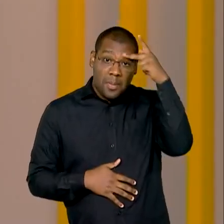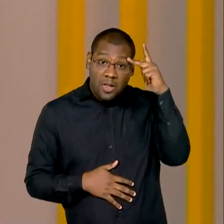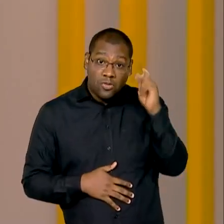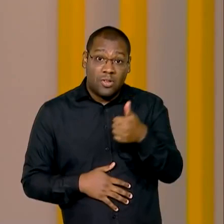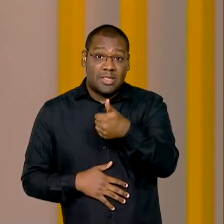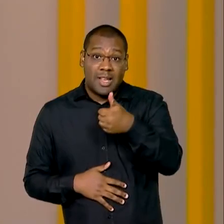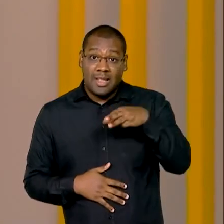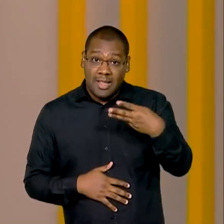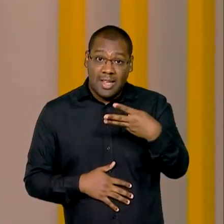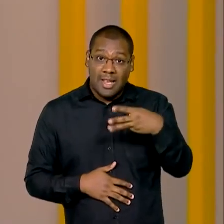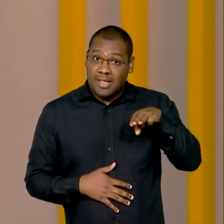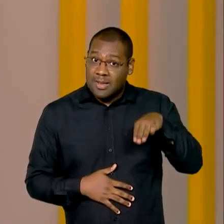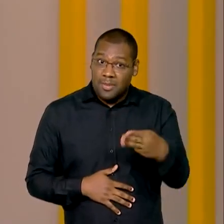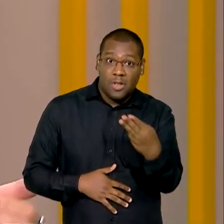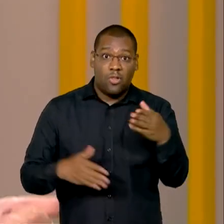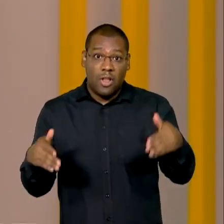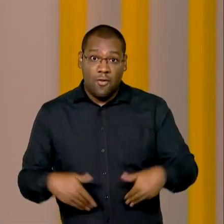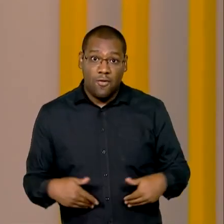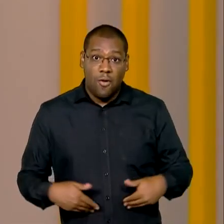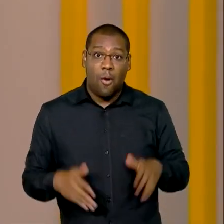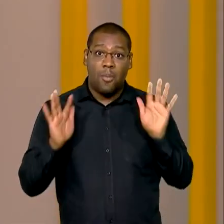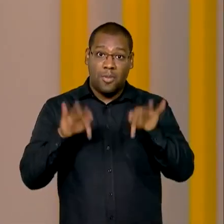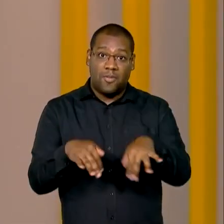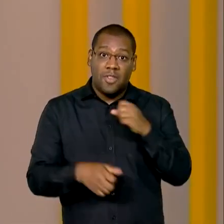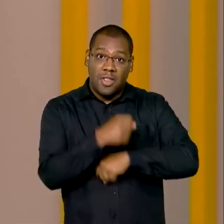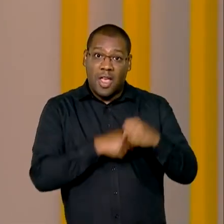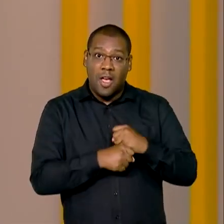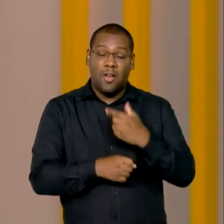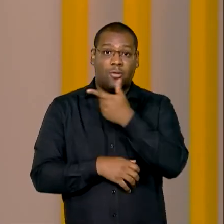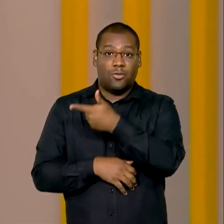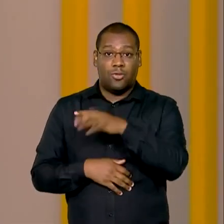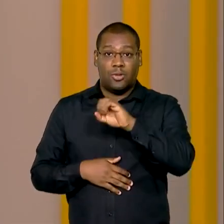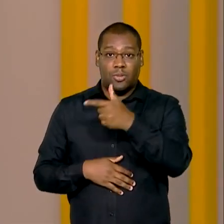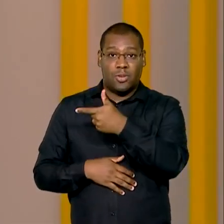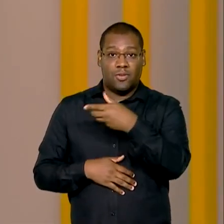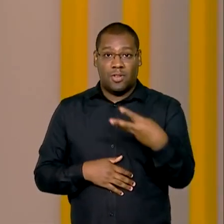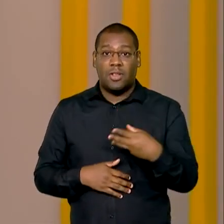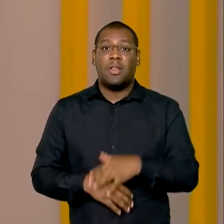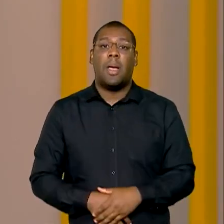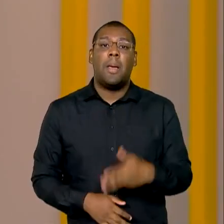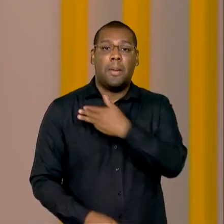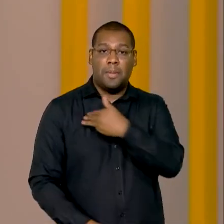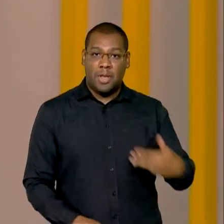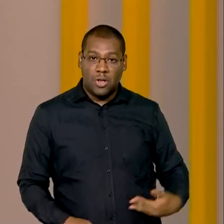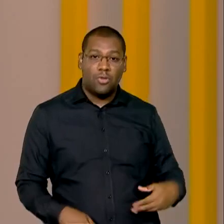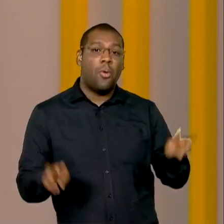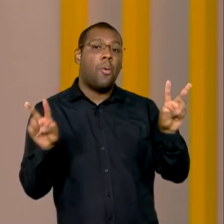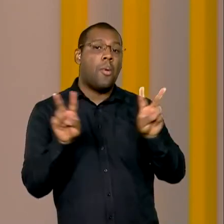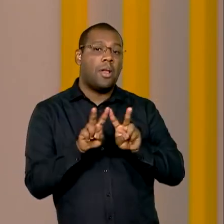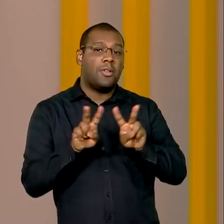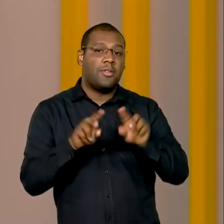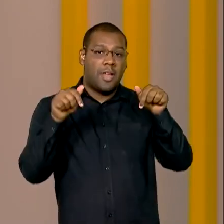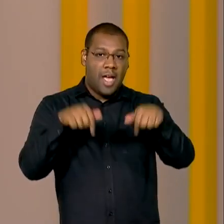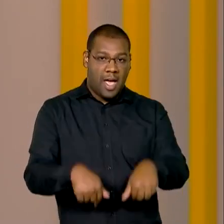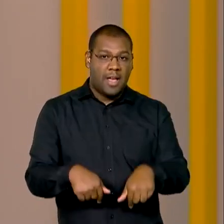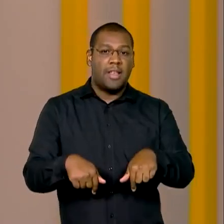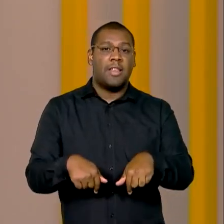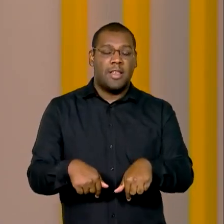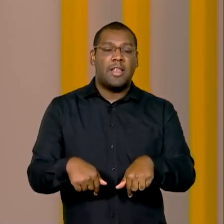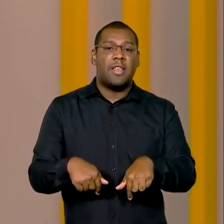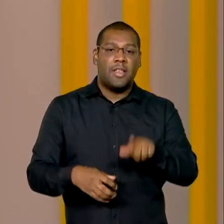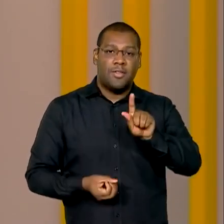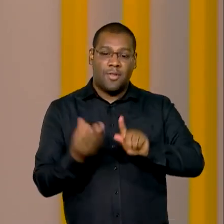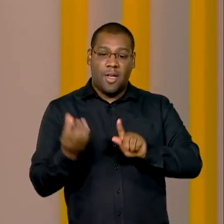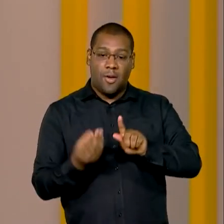pessoas deixaram de passar fome no Brasil no ano passado. O ministro Elton Dias participou agora há pouco aqui no Canal Gov do programa